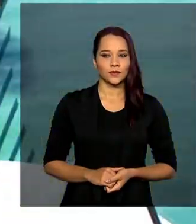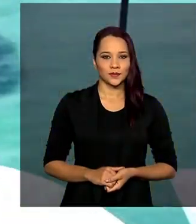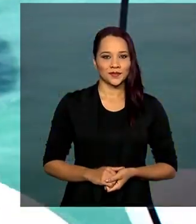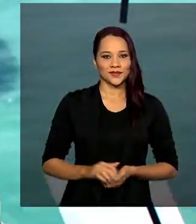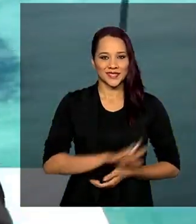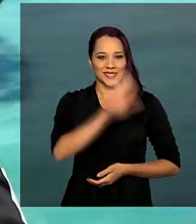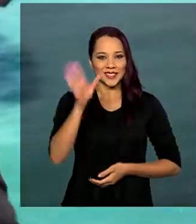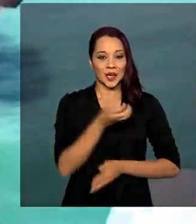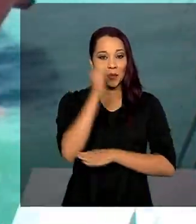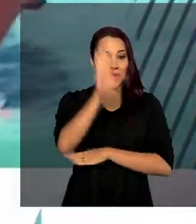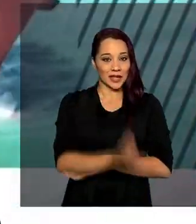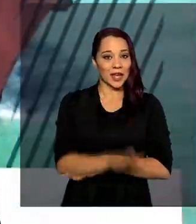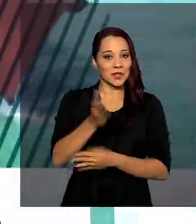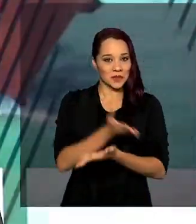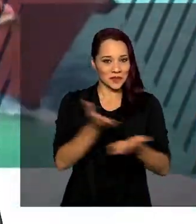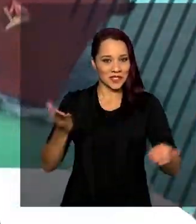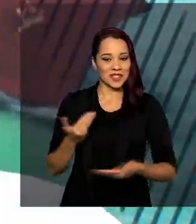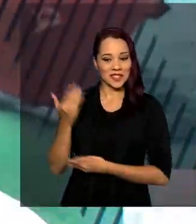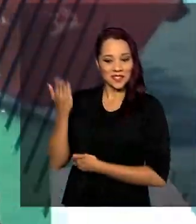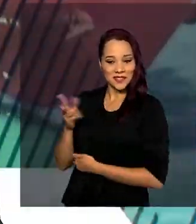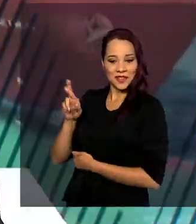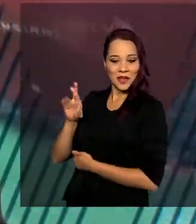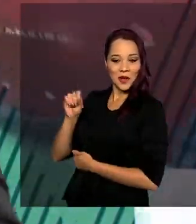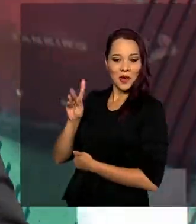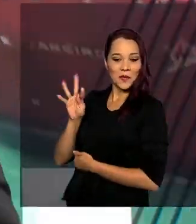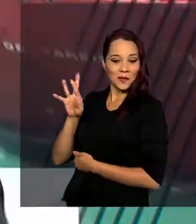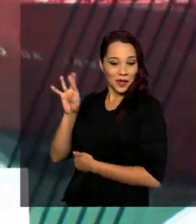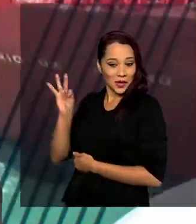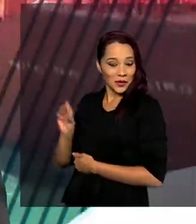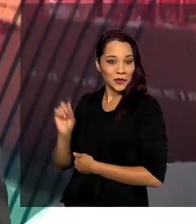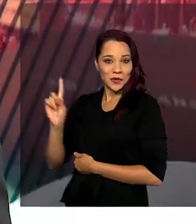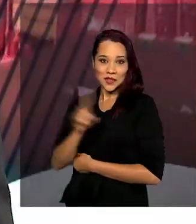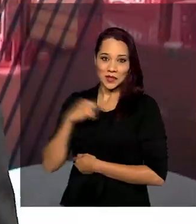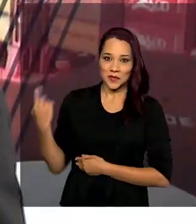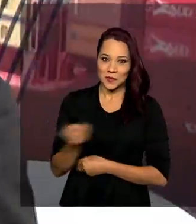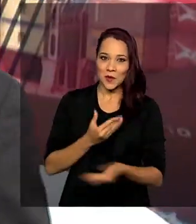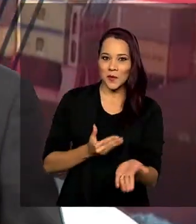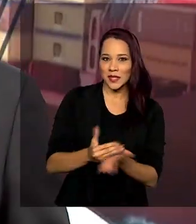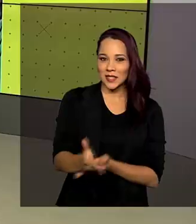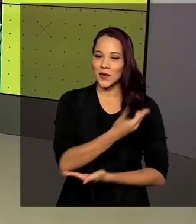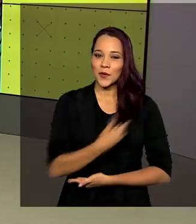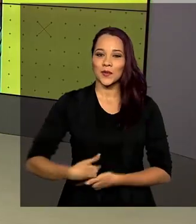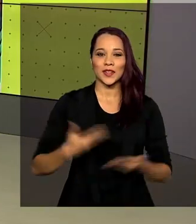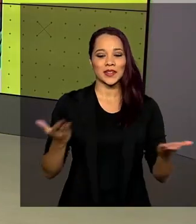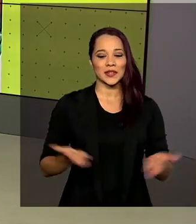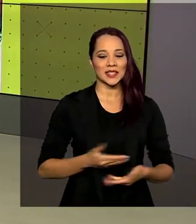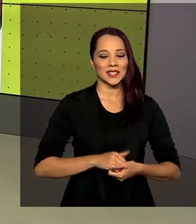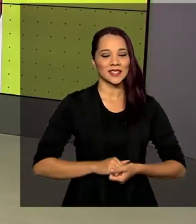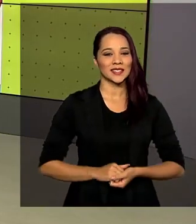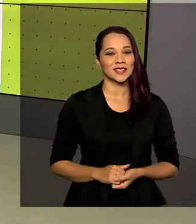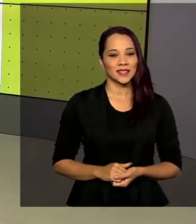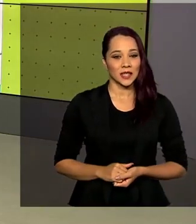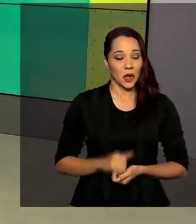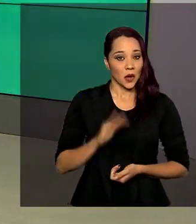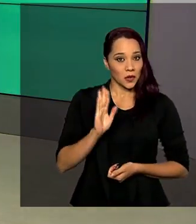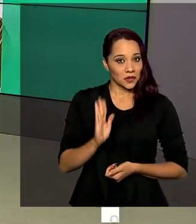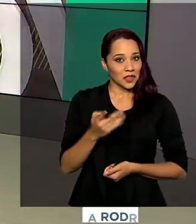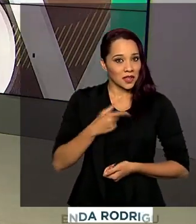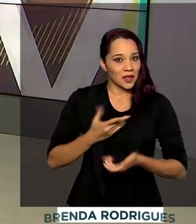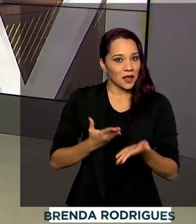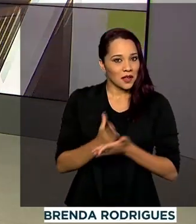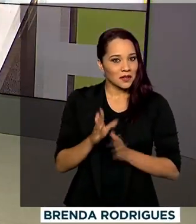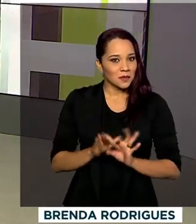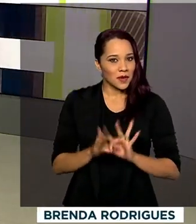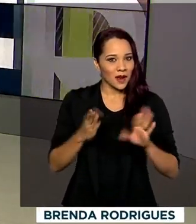Olá, boa tarde para você. Eu sou Roberto Camargo e estamos no ar com mais um Governo Agora. Está autorizada a